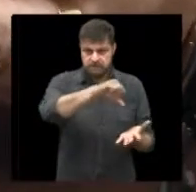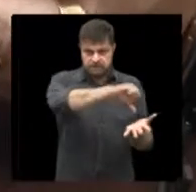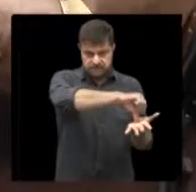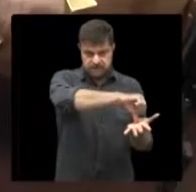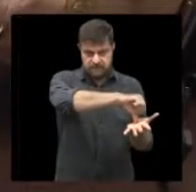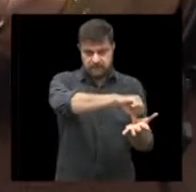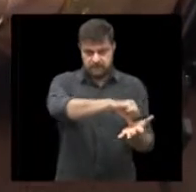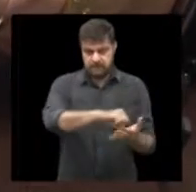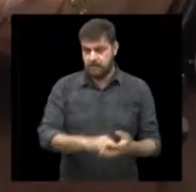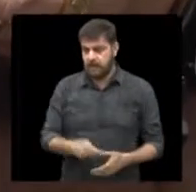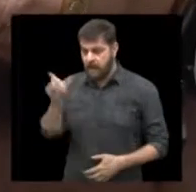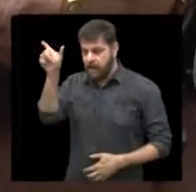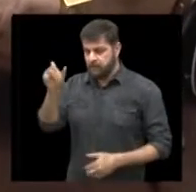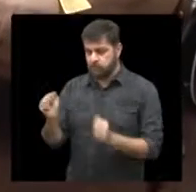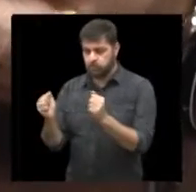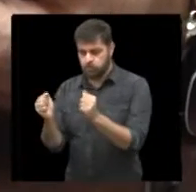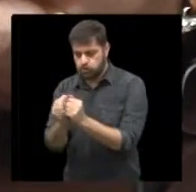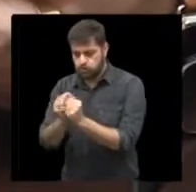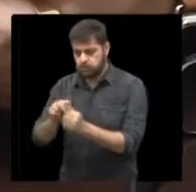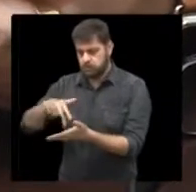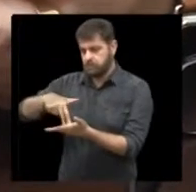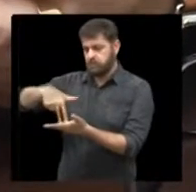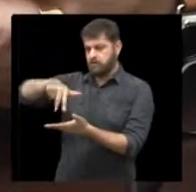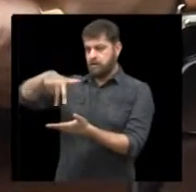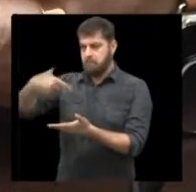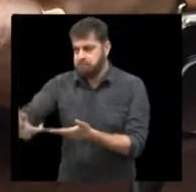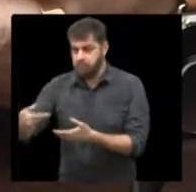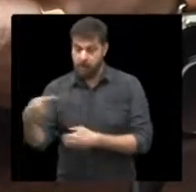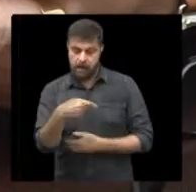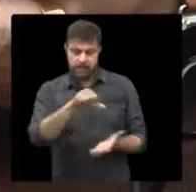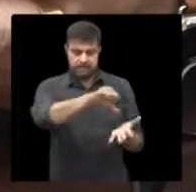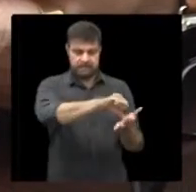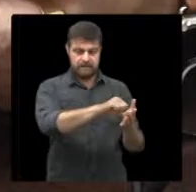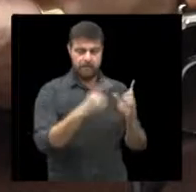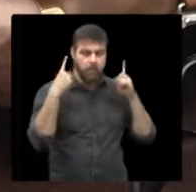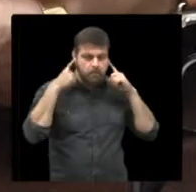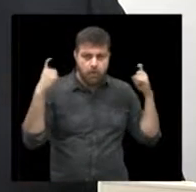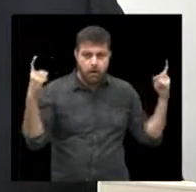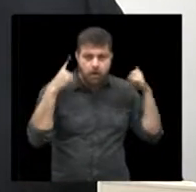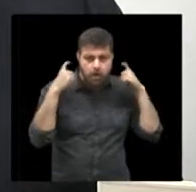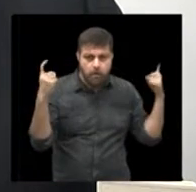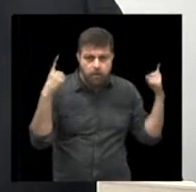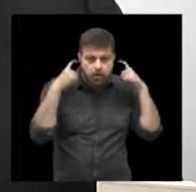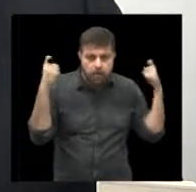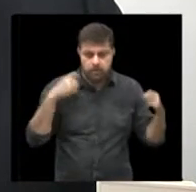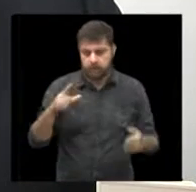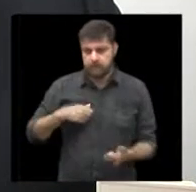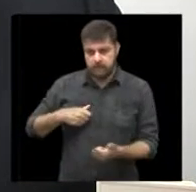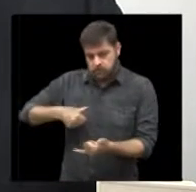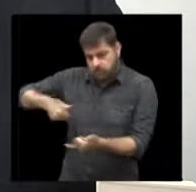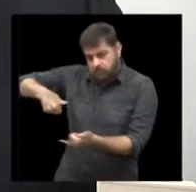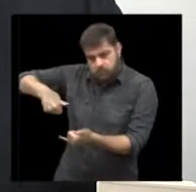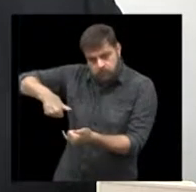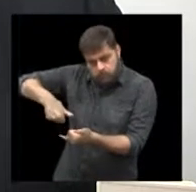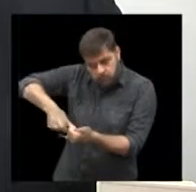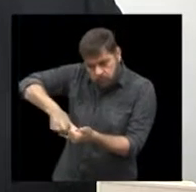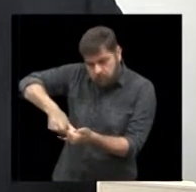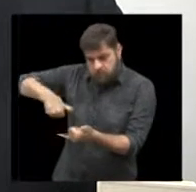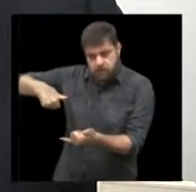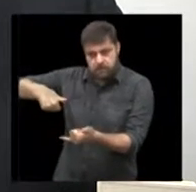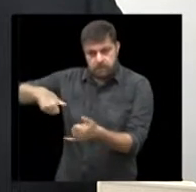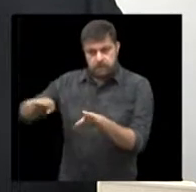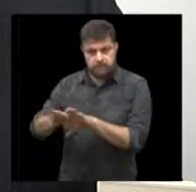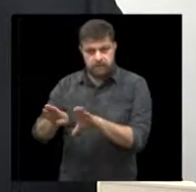com esse aparelhinho e cair ele vai gerar o alarme automaticamente ou ele tem um botãozinho aqui onde ele também pode